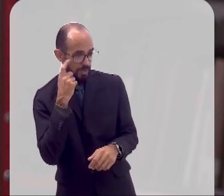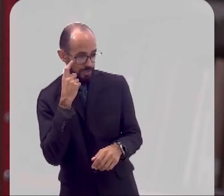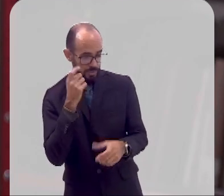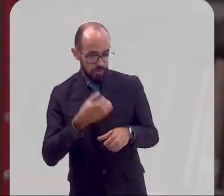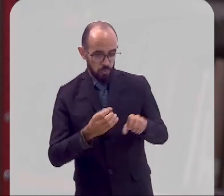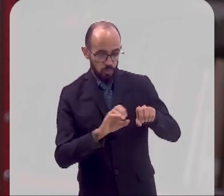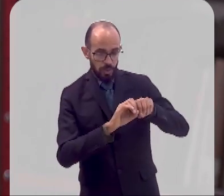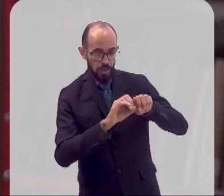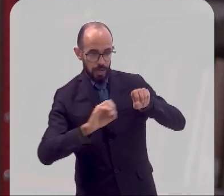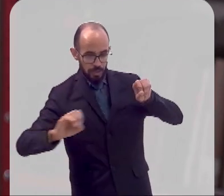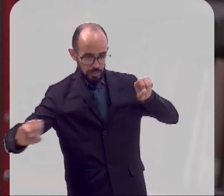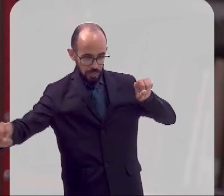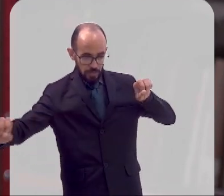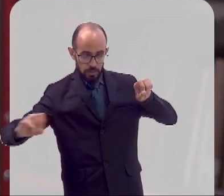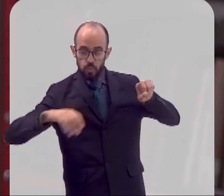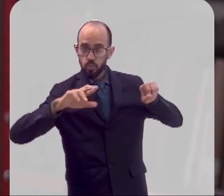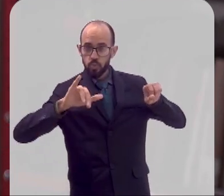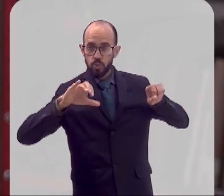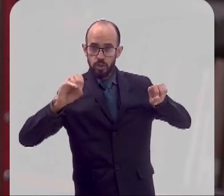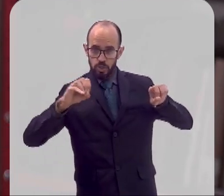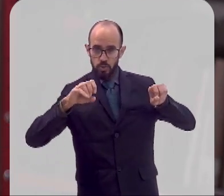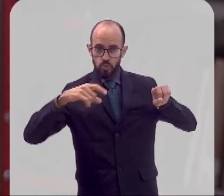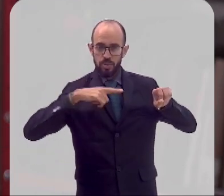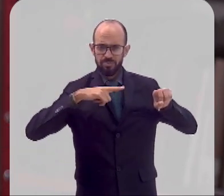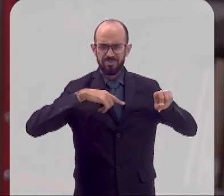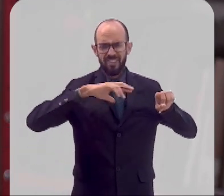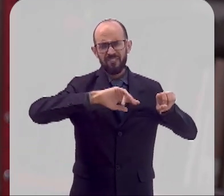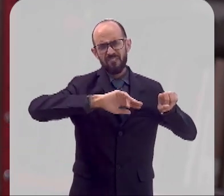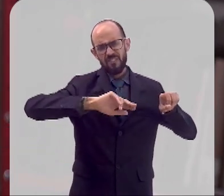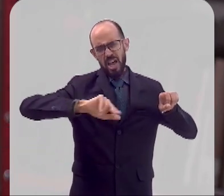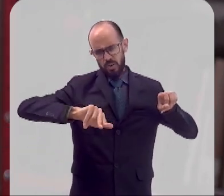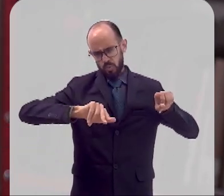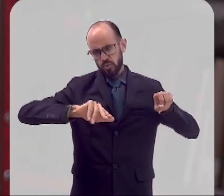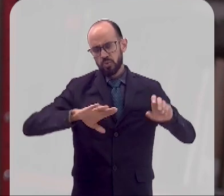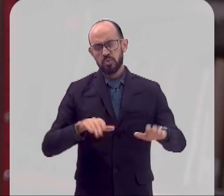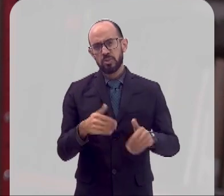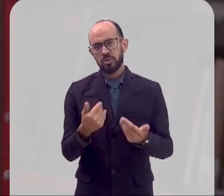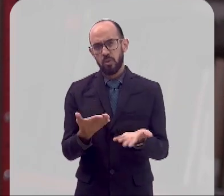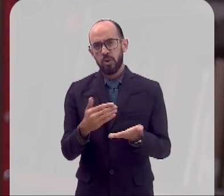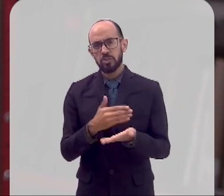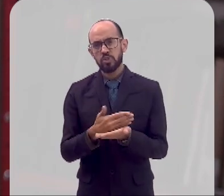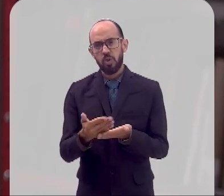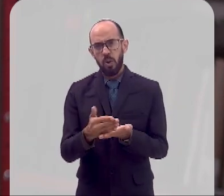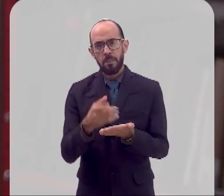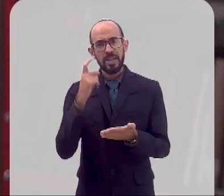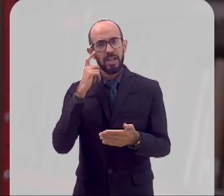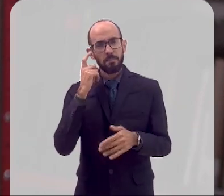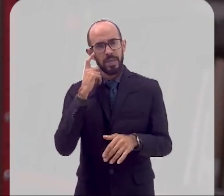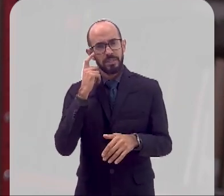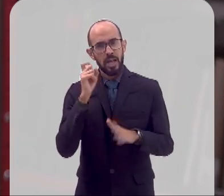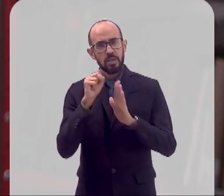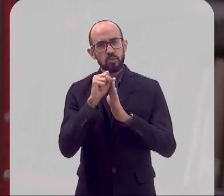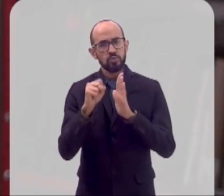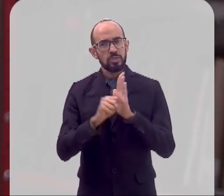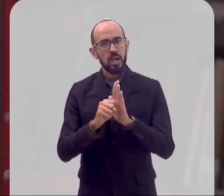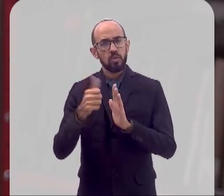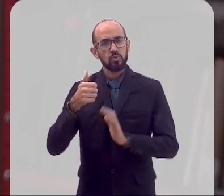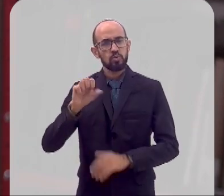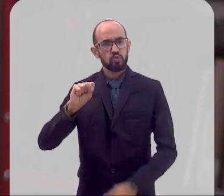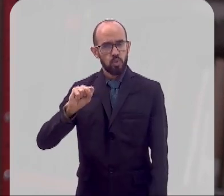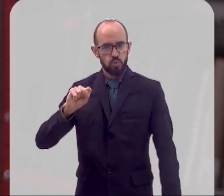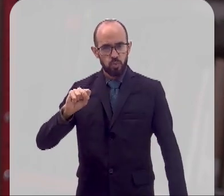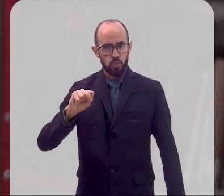processos de canalização do Rio Carioca, que eles são vários e são vastos, né? A gente começa a pensar sobre isso lá no século